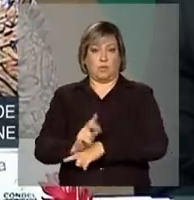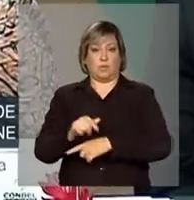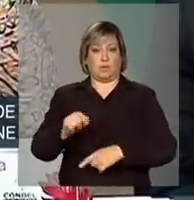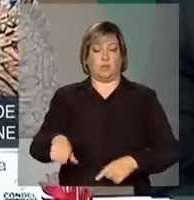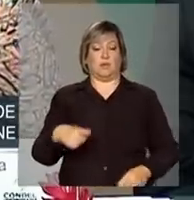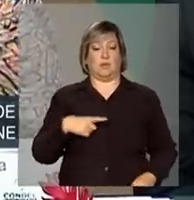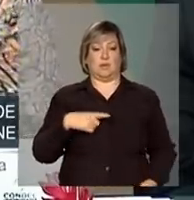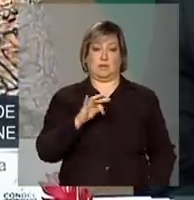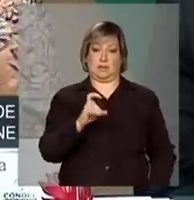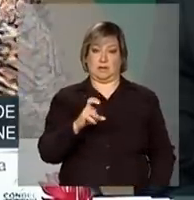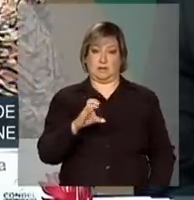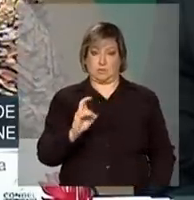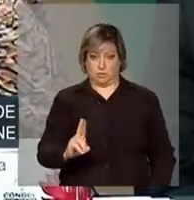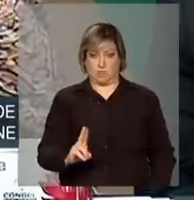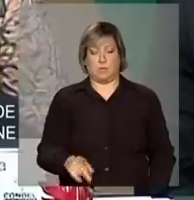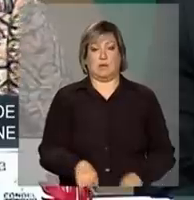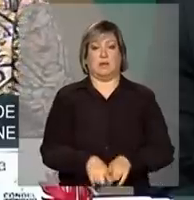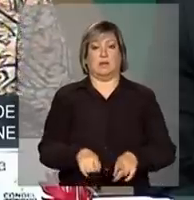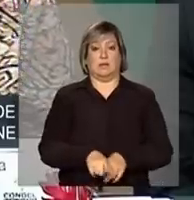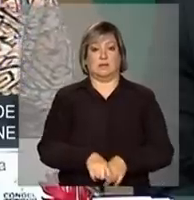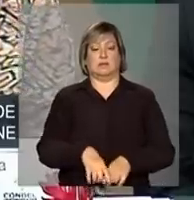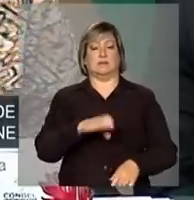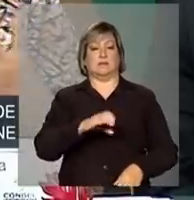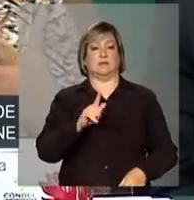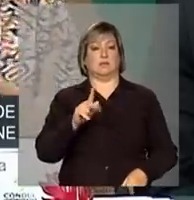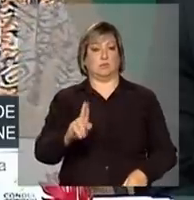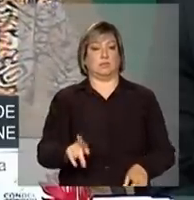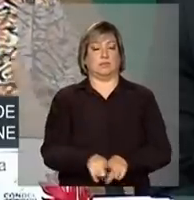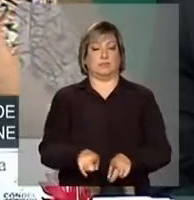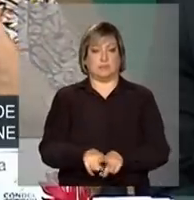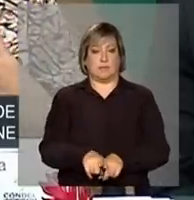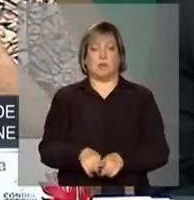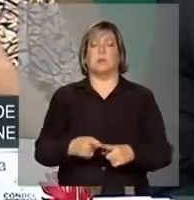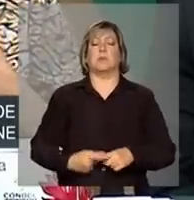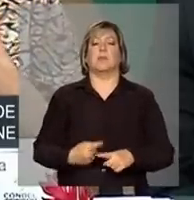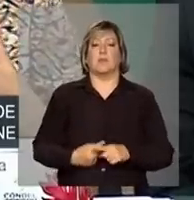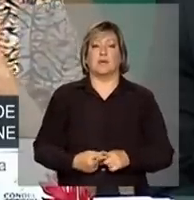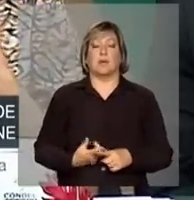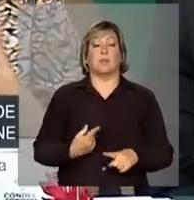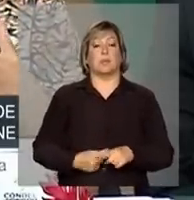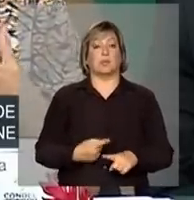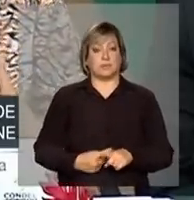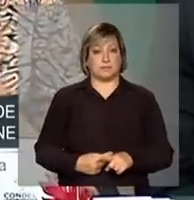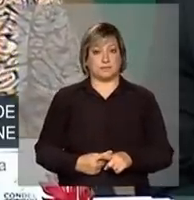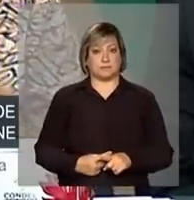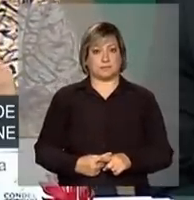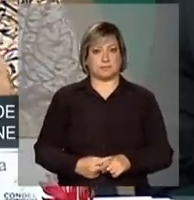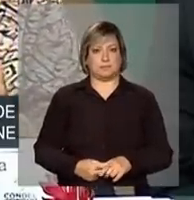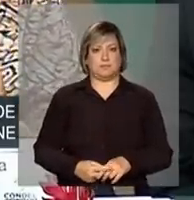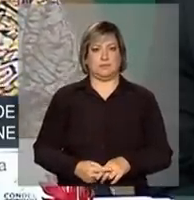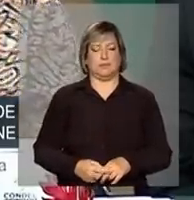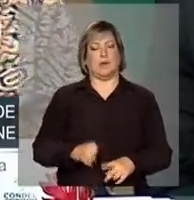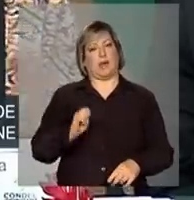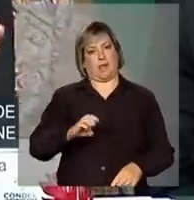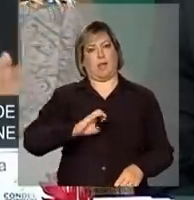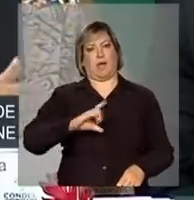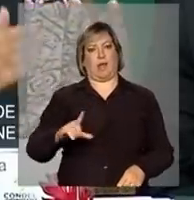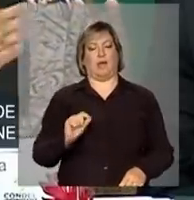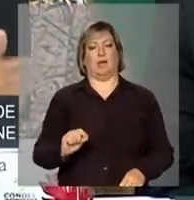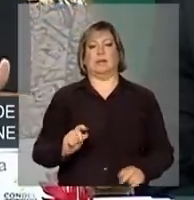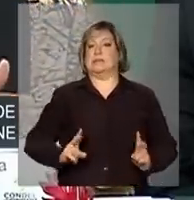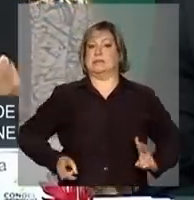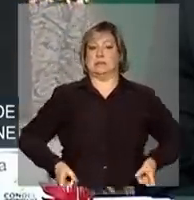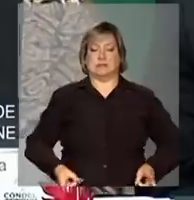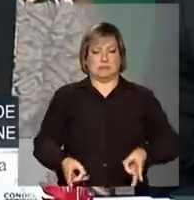TCU e da CGU, da própria CGU. Por quê? Porque, obviamente, sempre